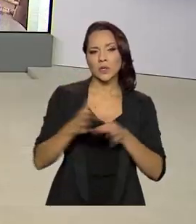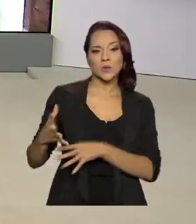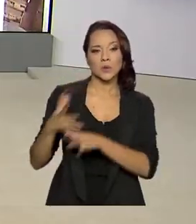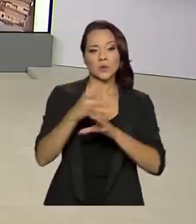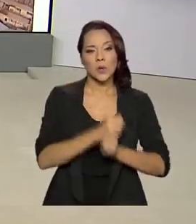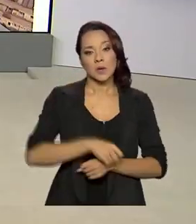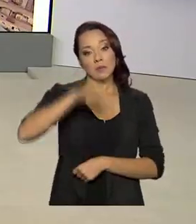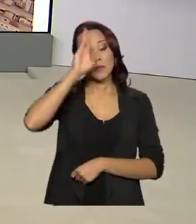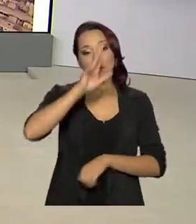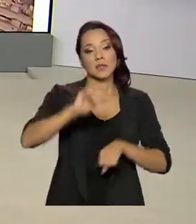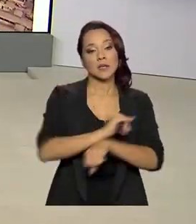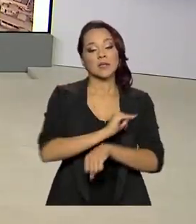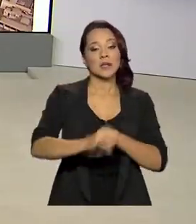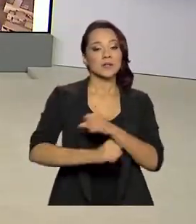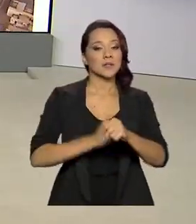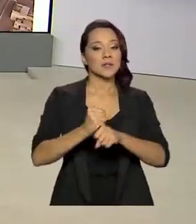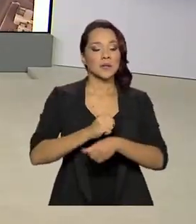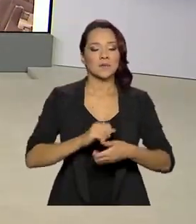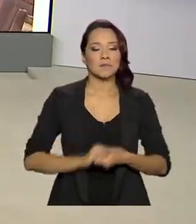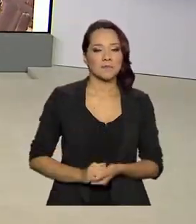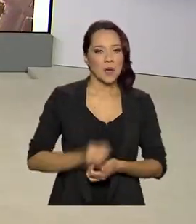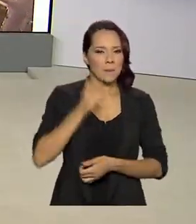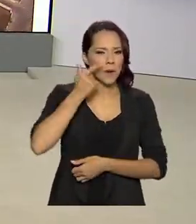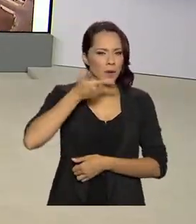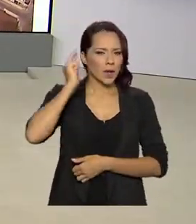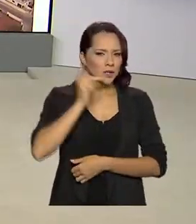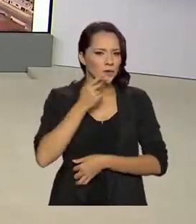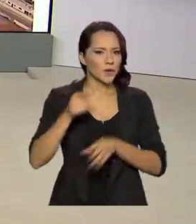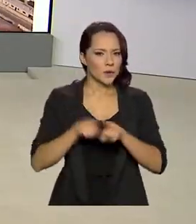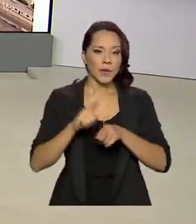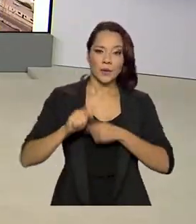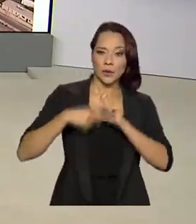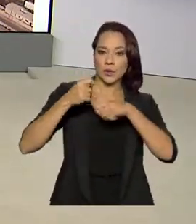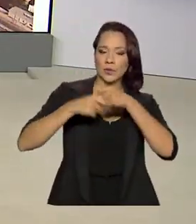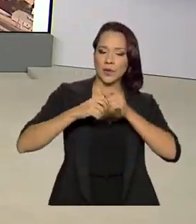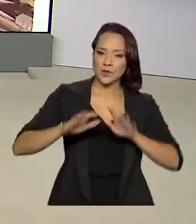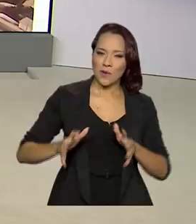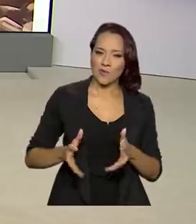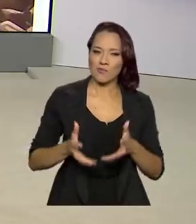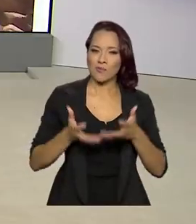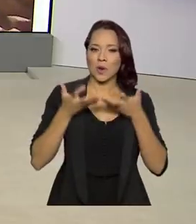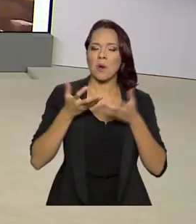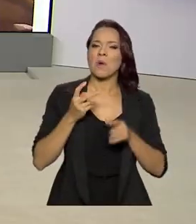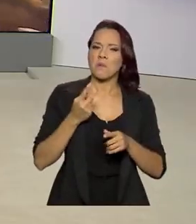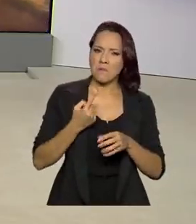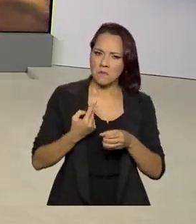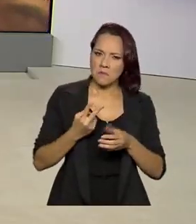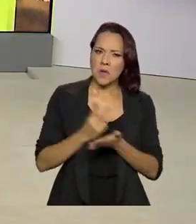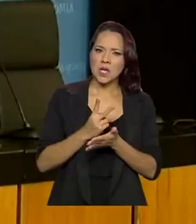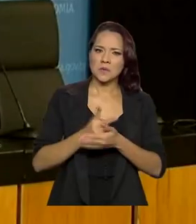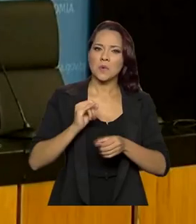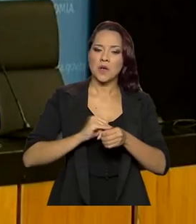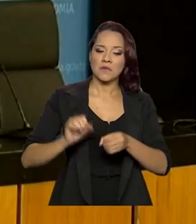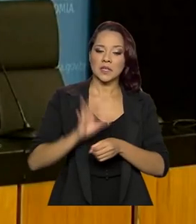balanço das principais ações neste ano. Guedes também disse que a economia se recuperou, apesar da inflação.